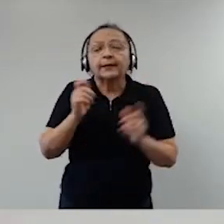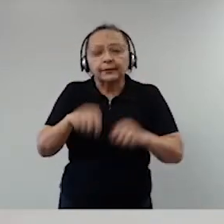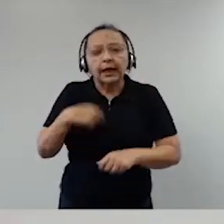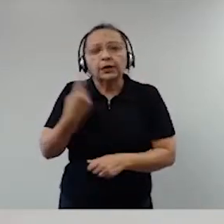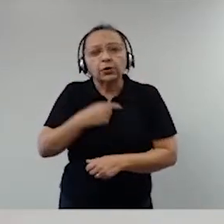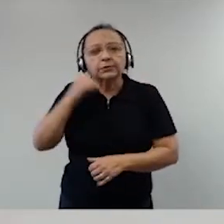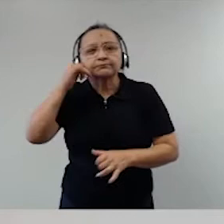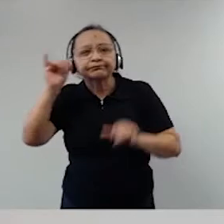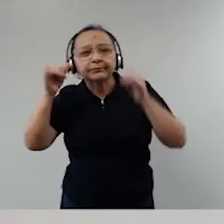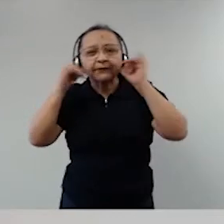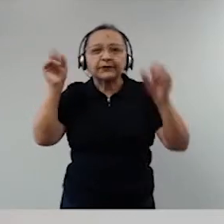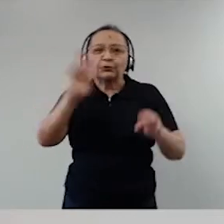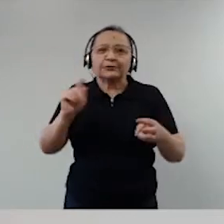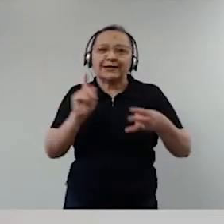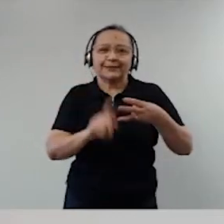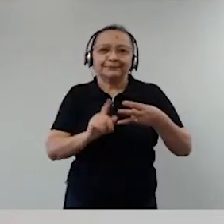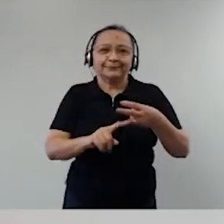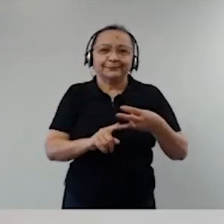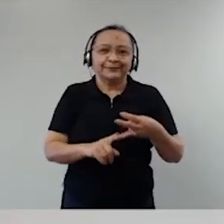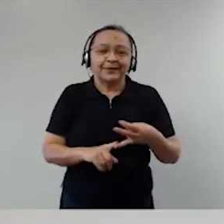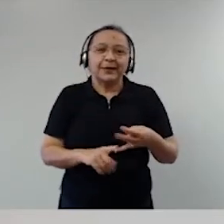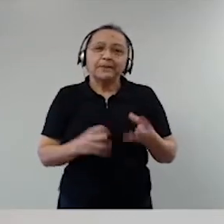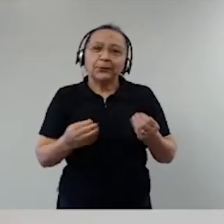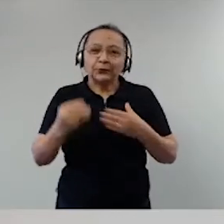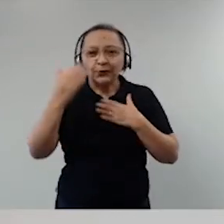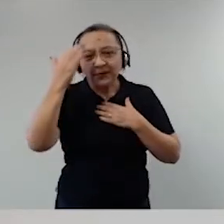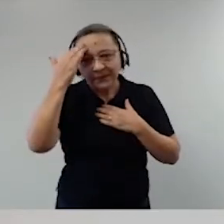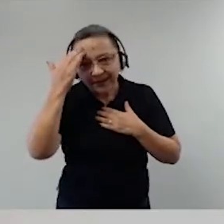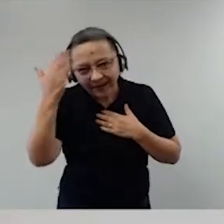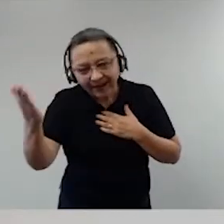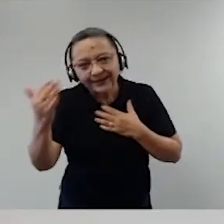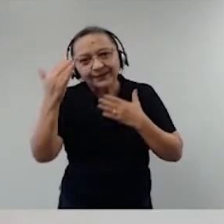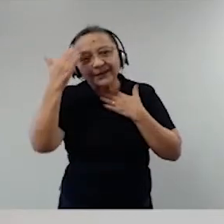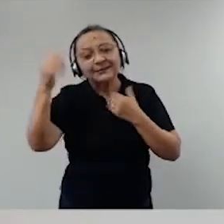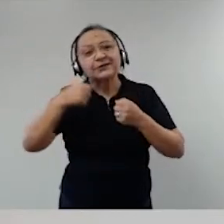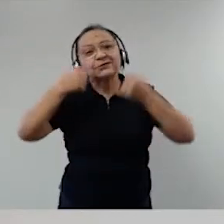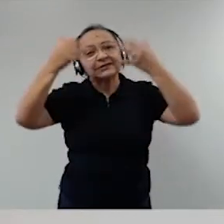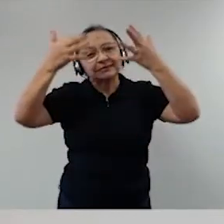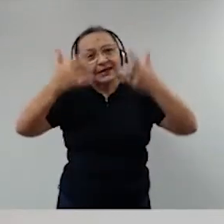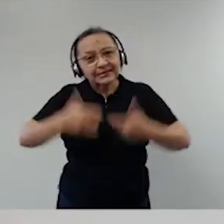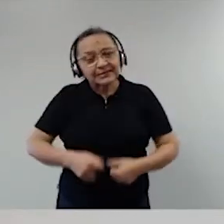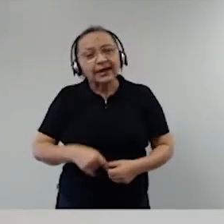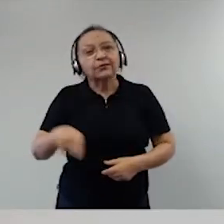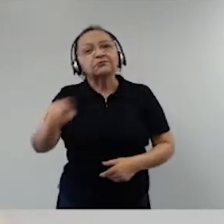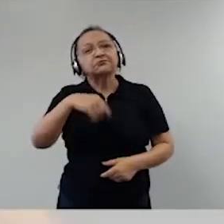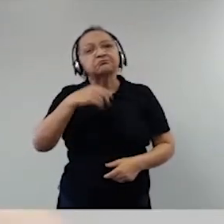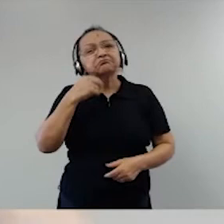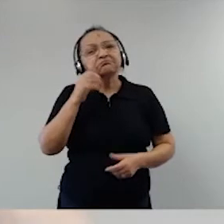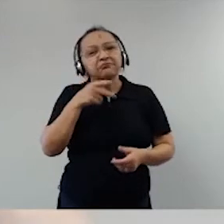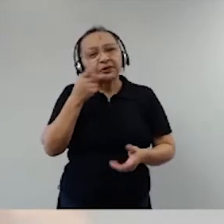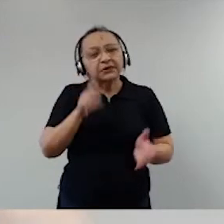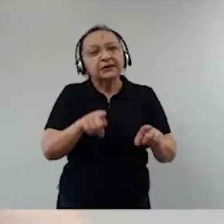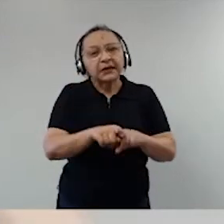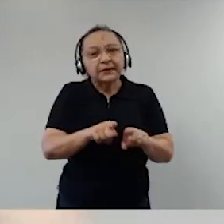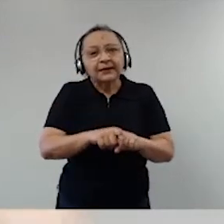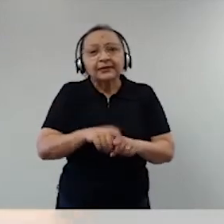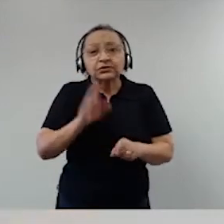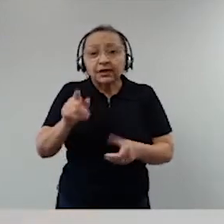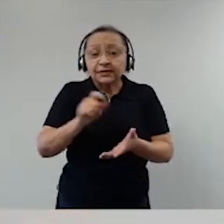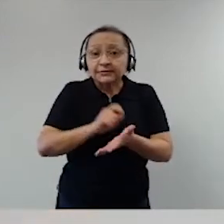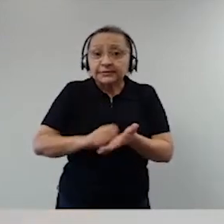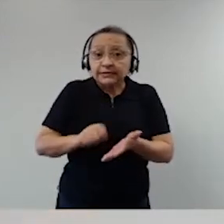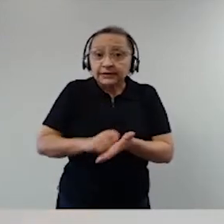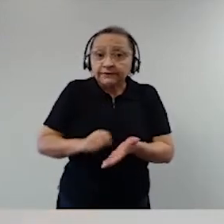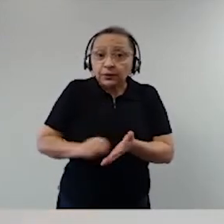este dispositivo. Muito obrigada pela sua explanação. O senhor falou também que escreveu 30